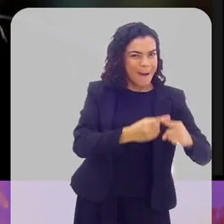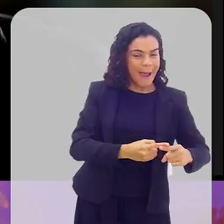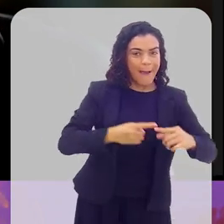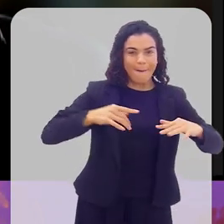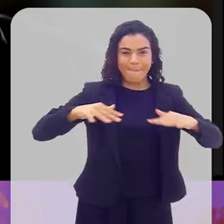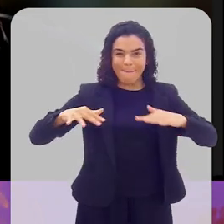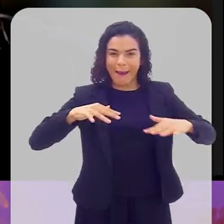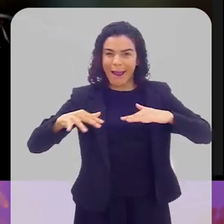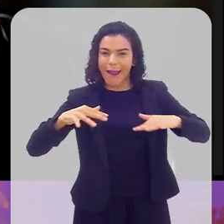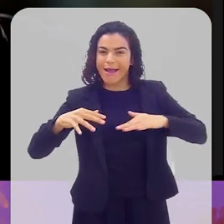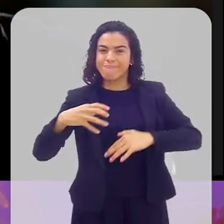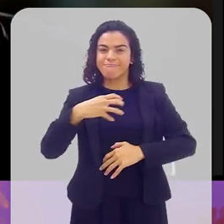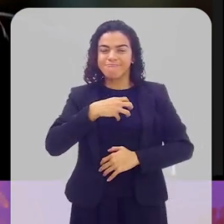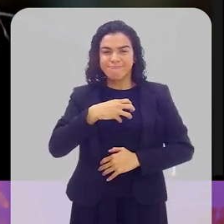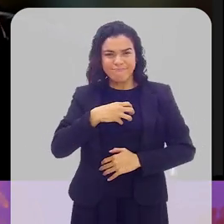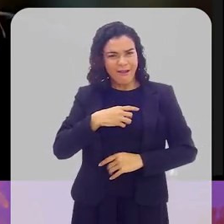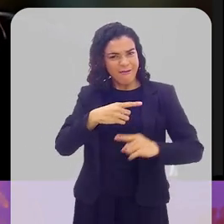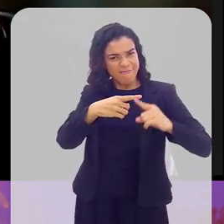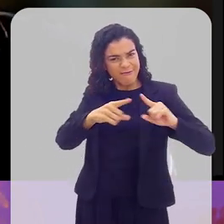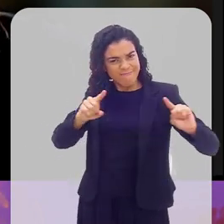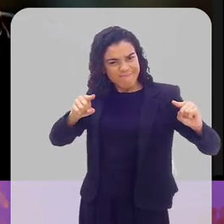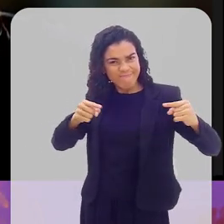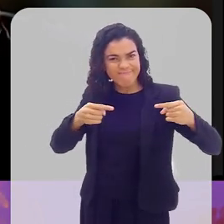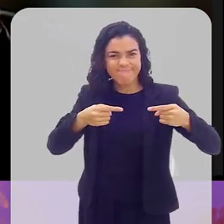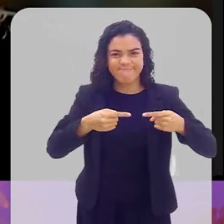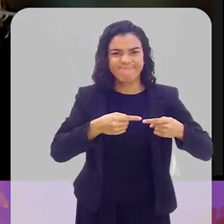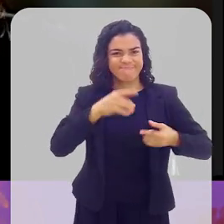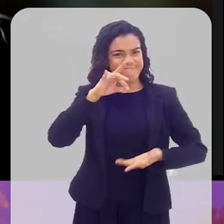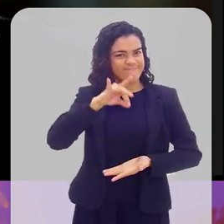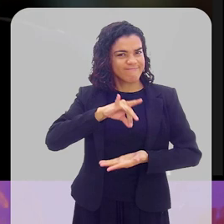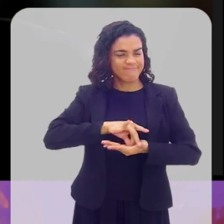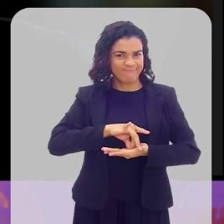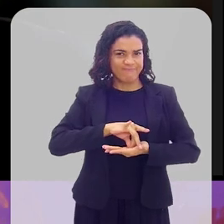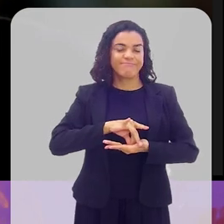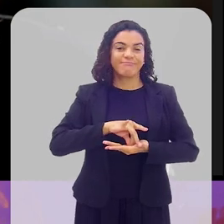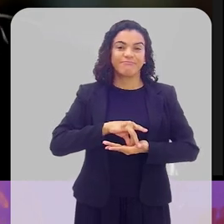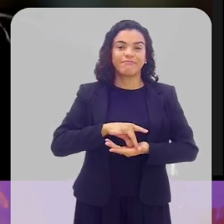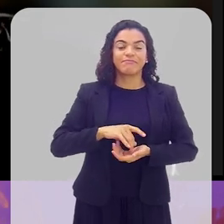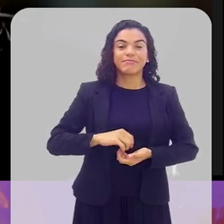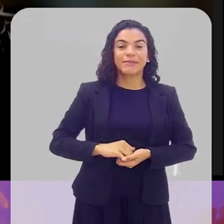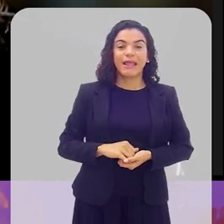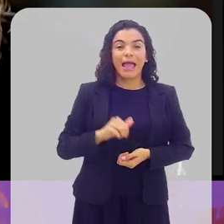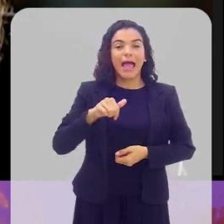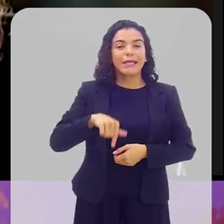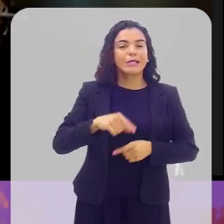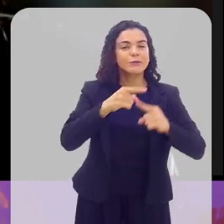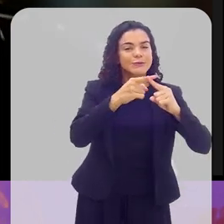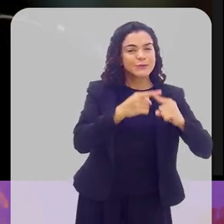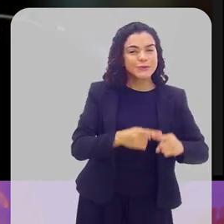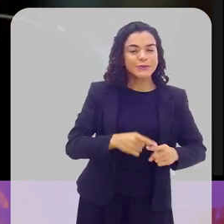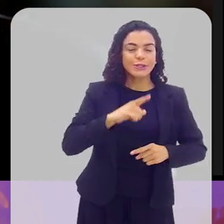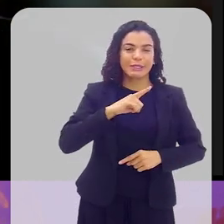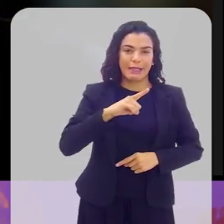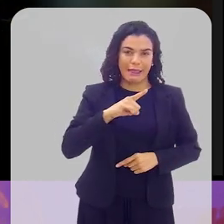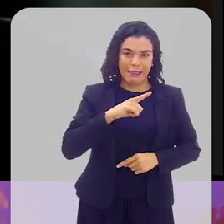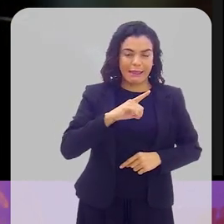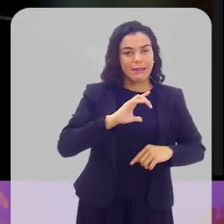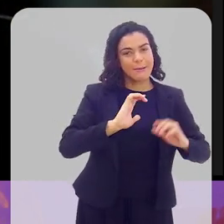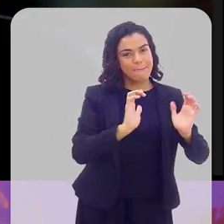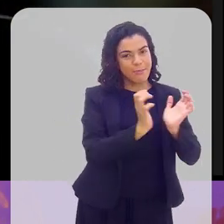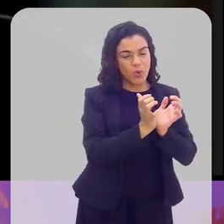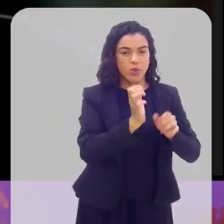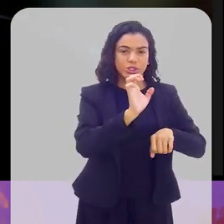sensação de estar jogando um torneio oficial que vale ranking. Aqui no nosso circuito a gente tem um ranking